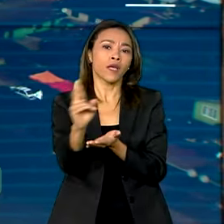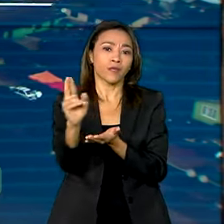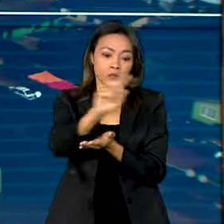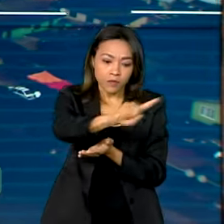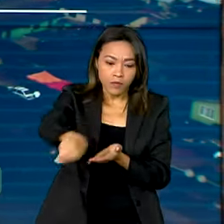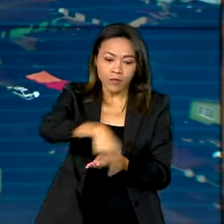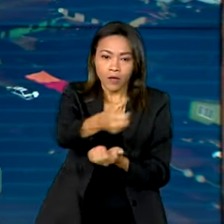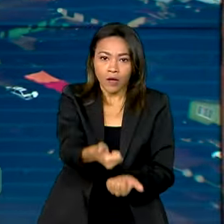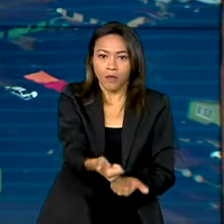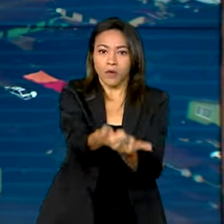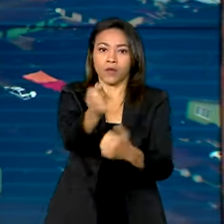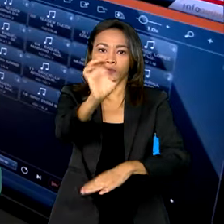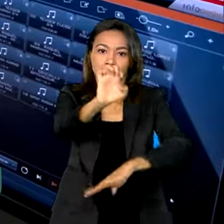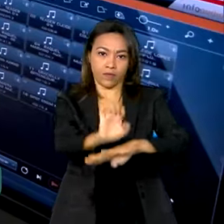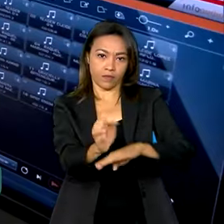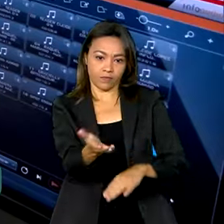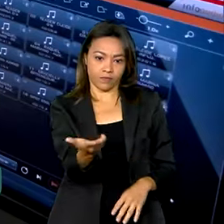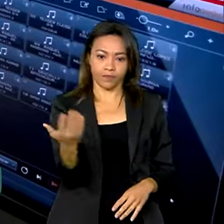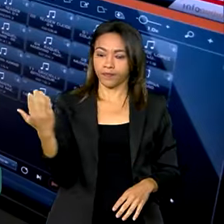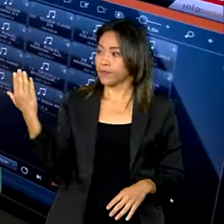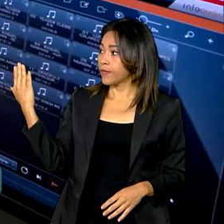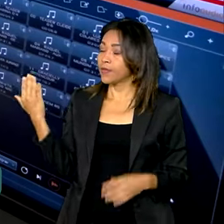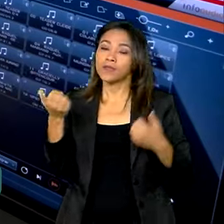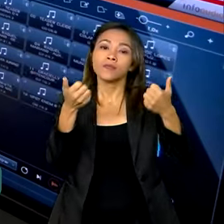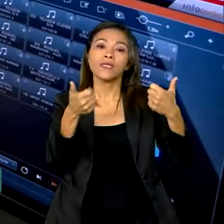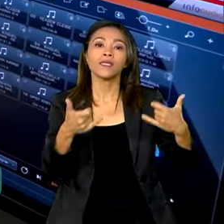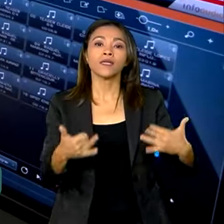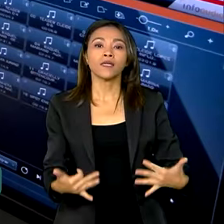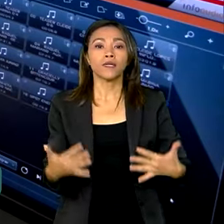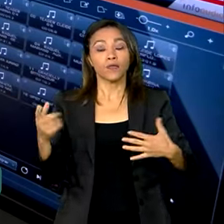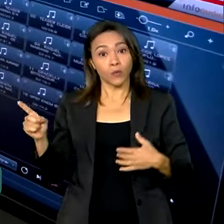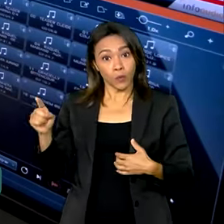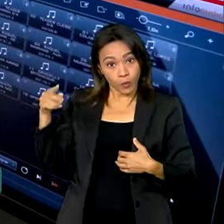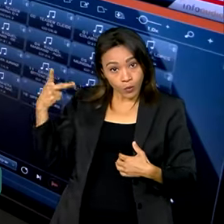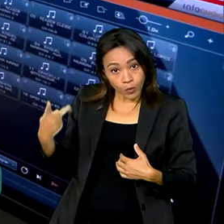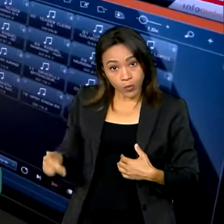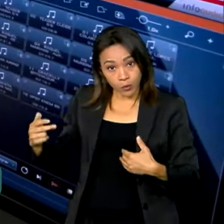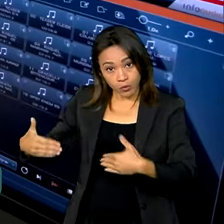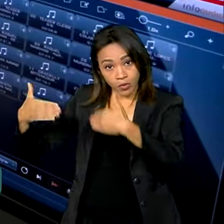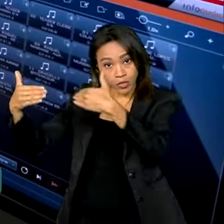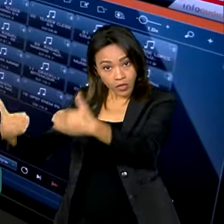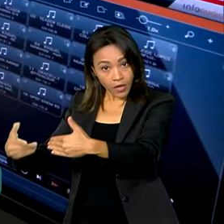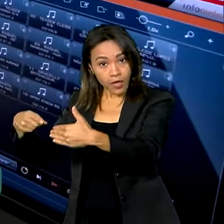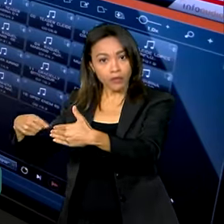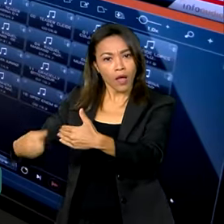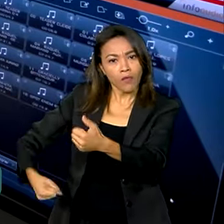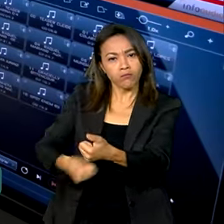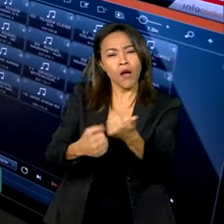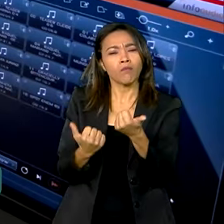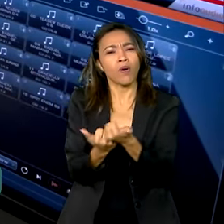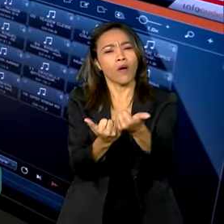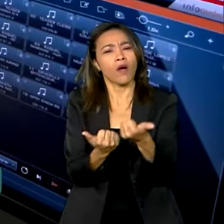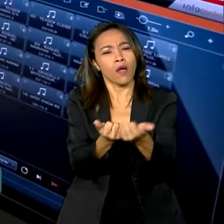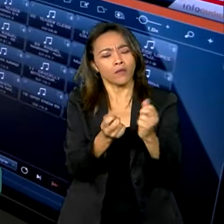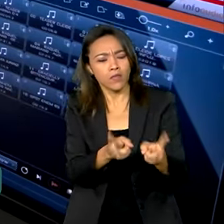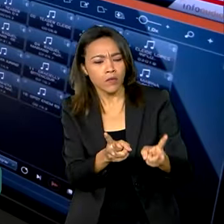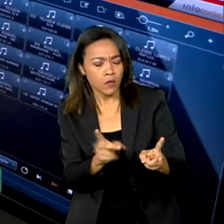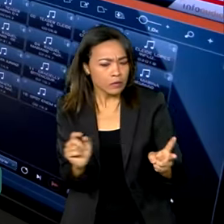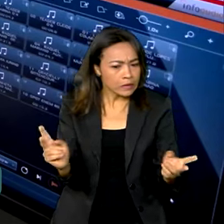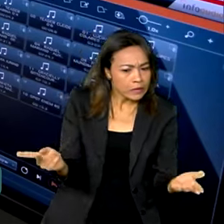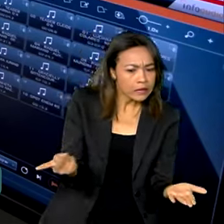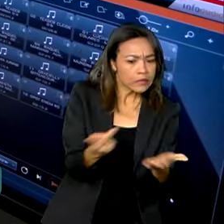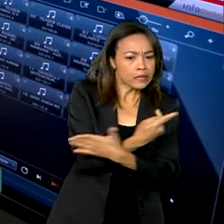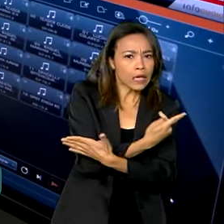apoiar a população gaúcha. O ministério está lá desde o primeiro momento, ali quando a gente teve os primeiros sinais.